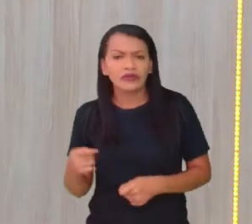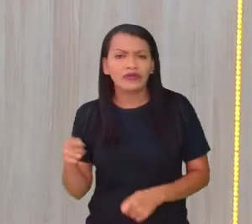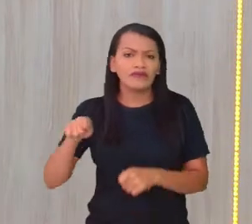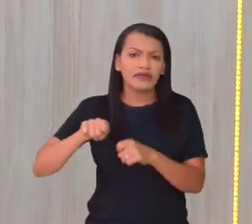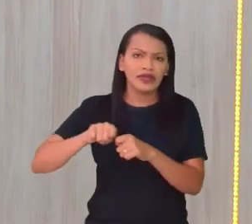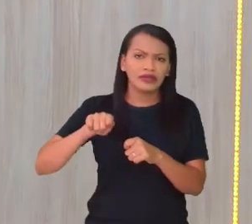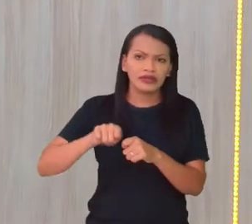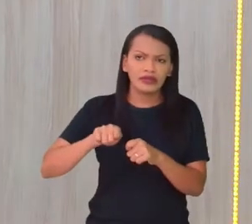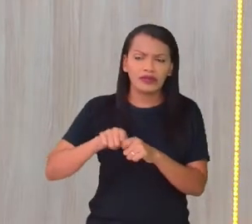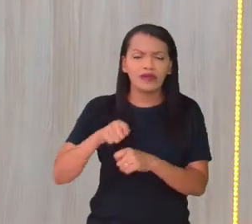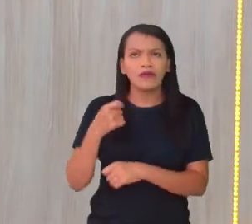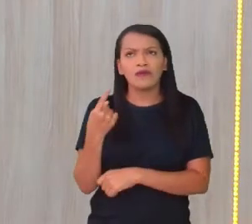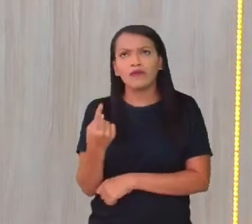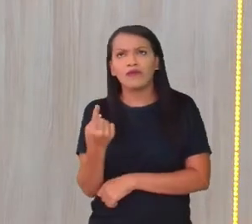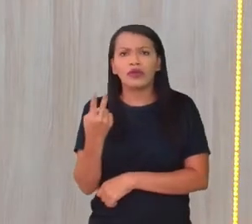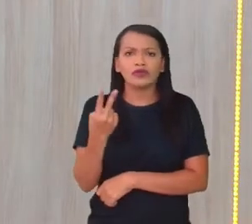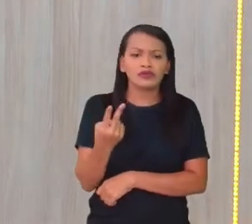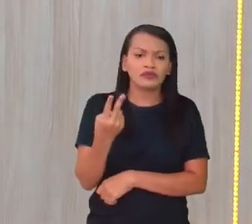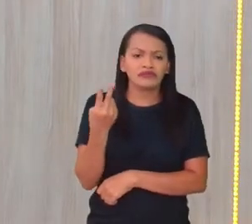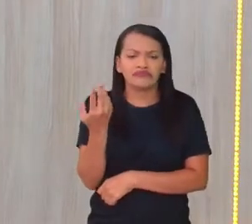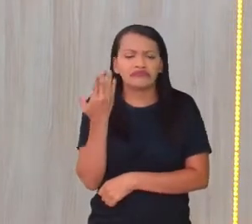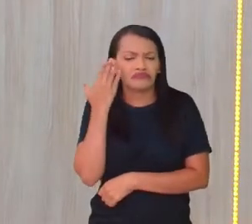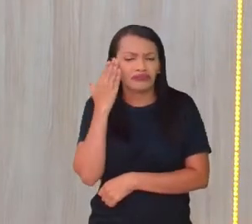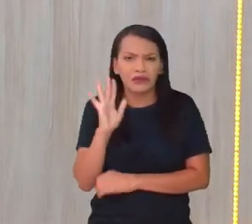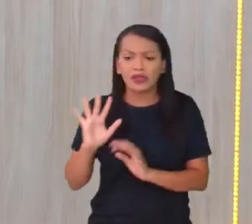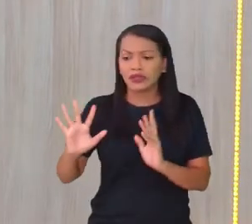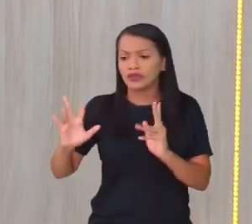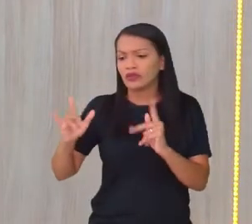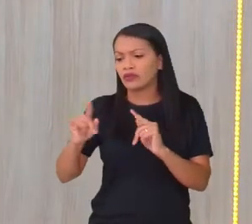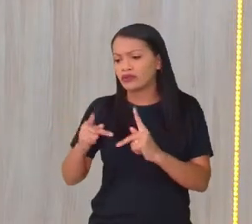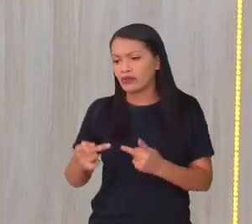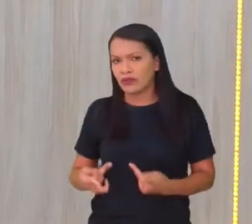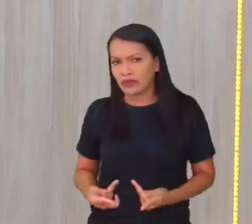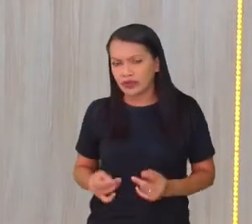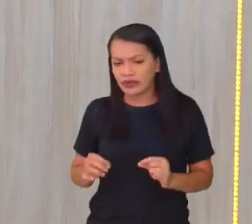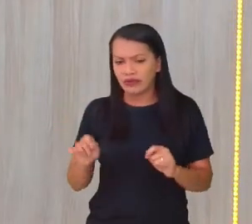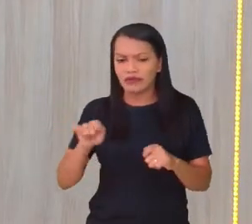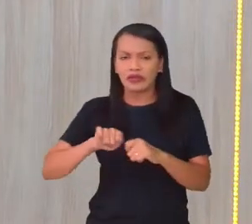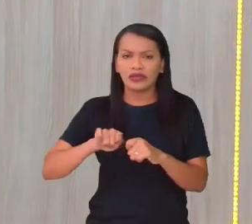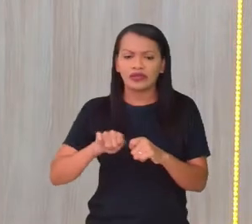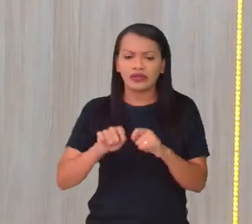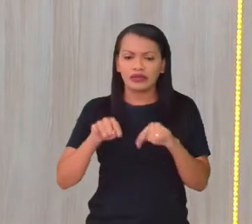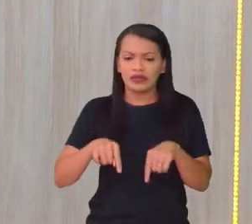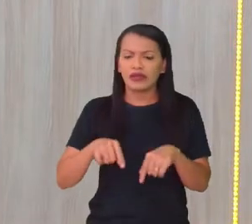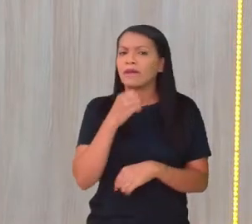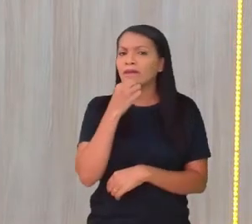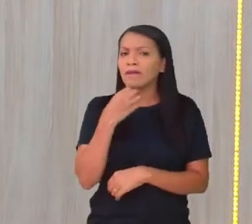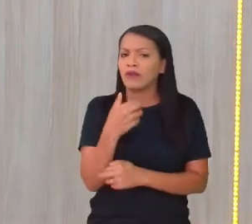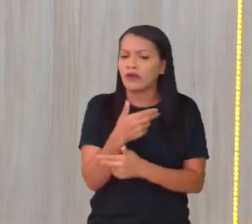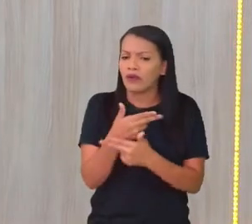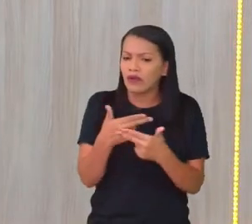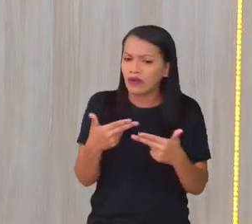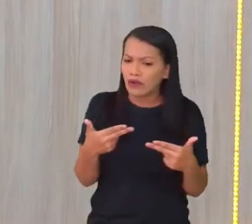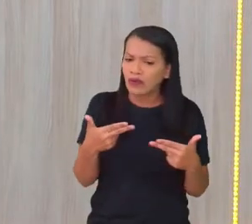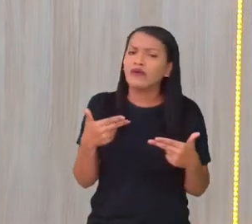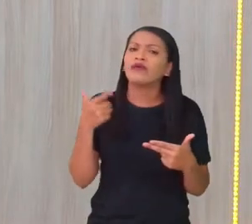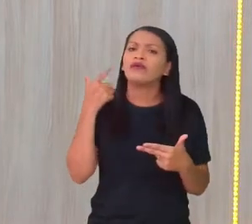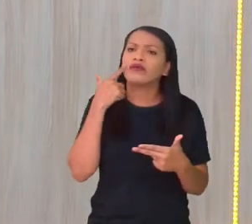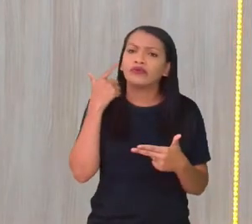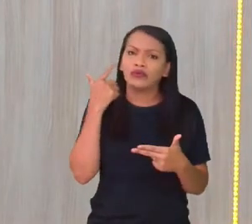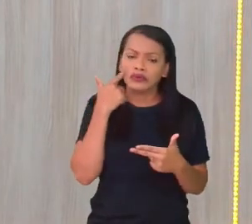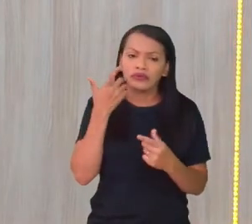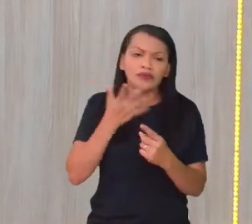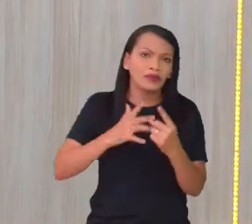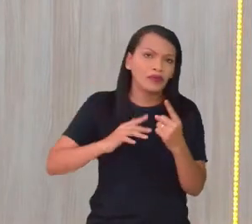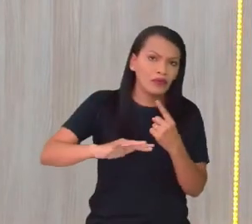boa ação. Pode ser uma mulher, enfim. O ser humano, no geral, fazendo aqui uma boa ação no meio